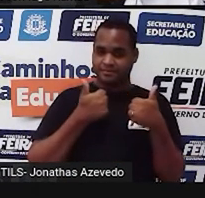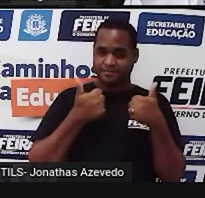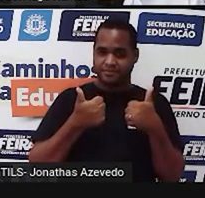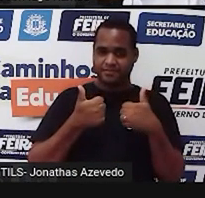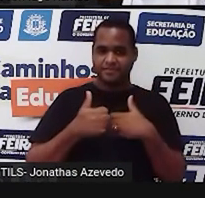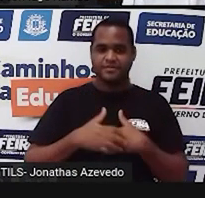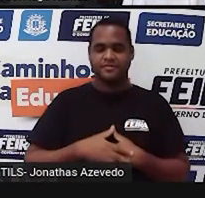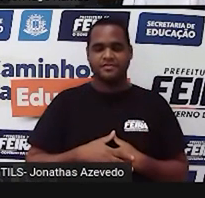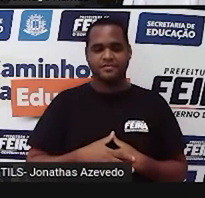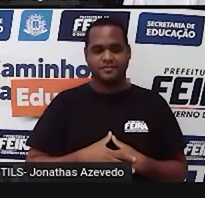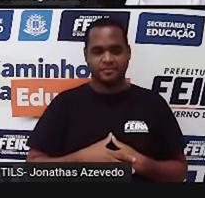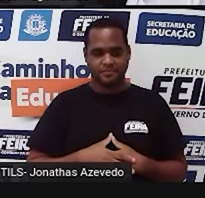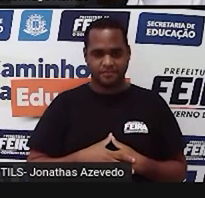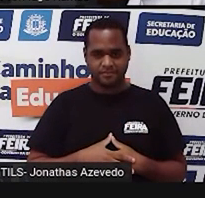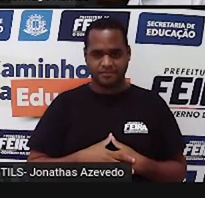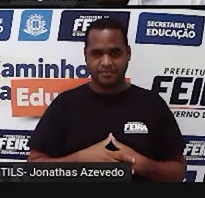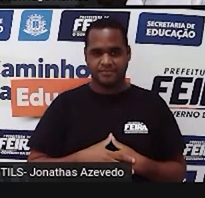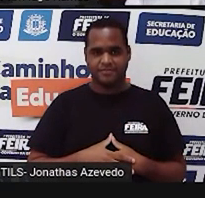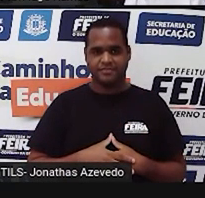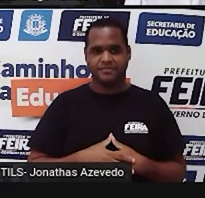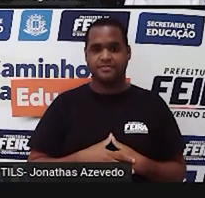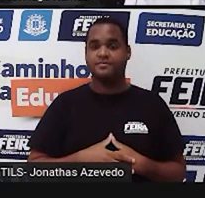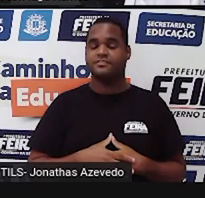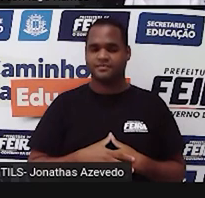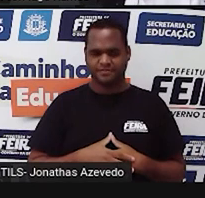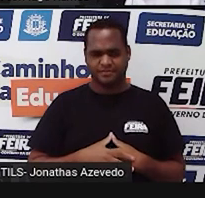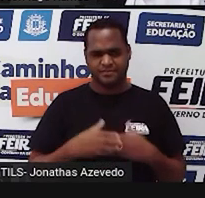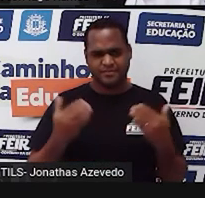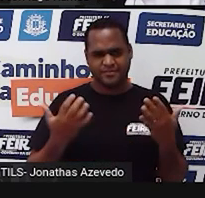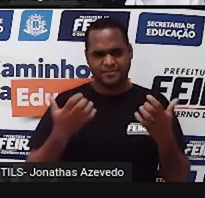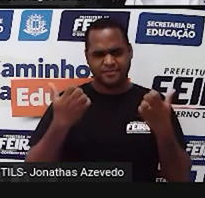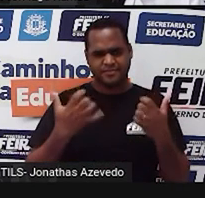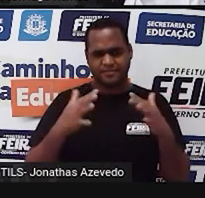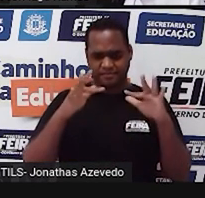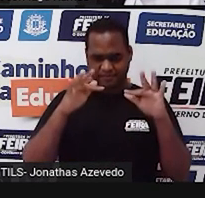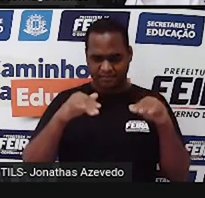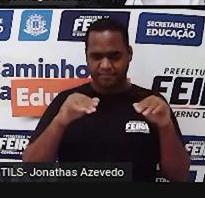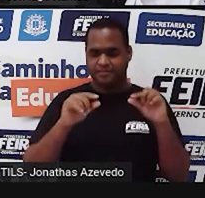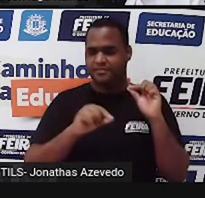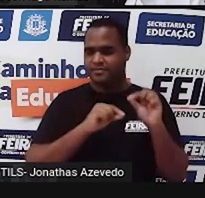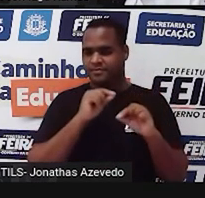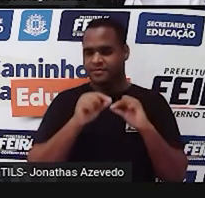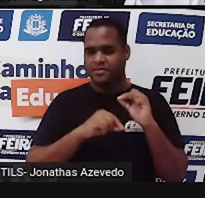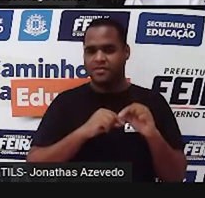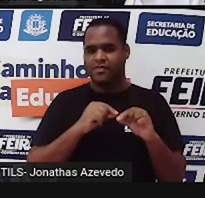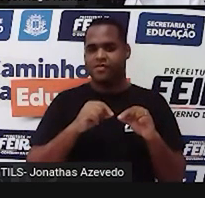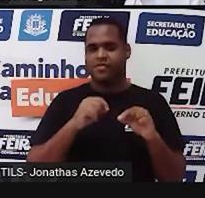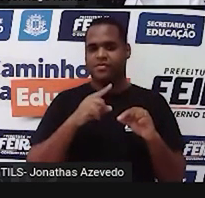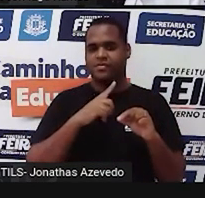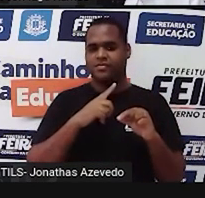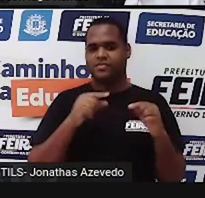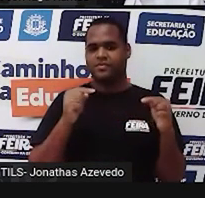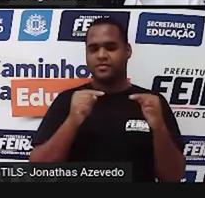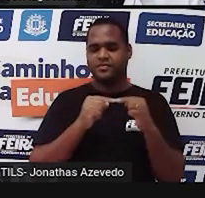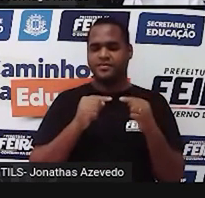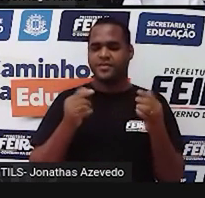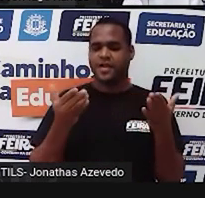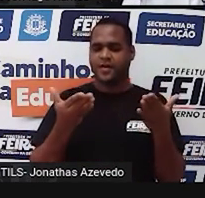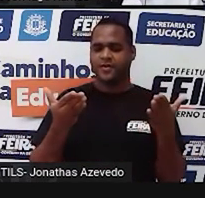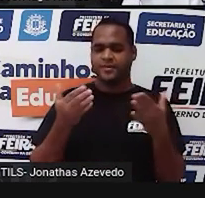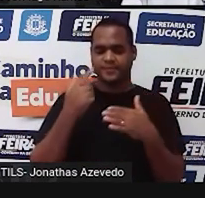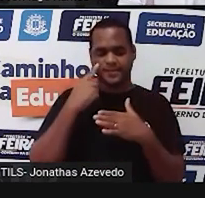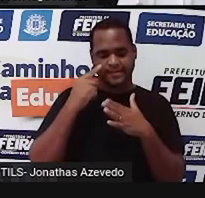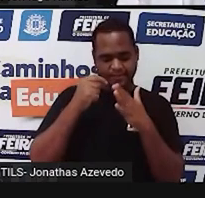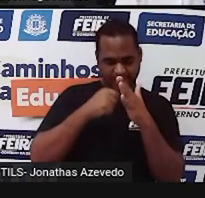Tá? Bom, e aí, pra finalizar, né? Vamos fazer um momento de